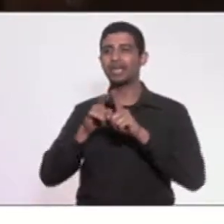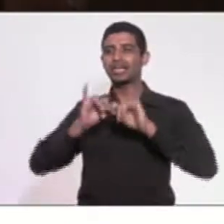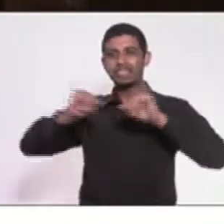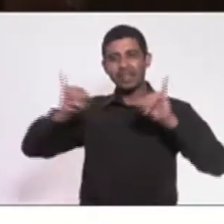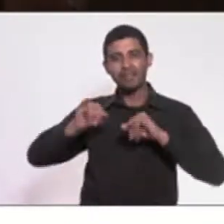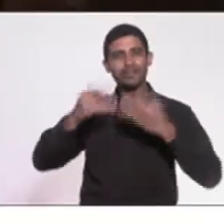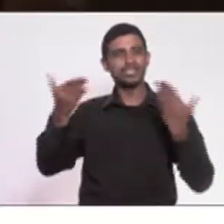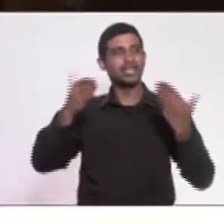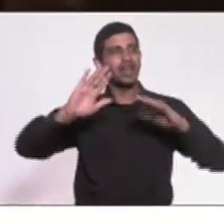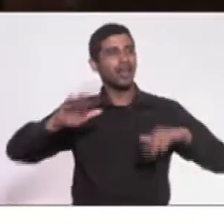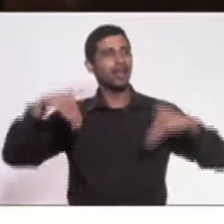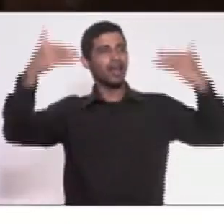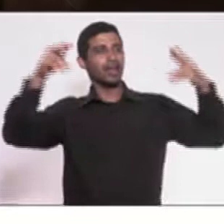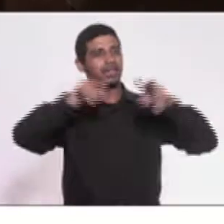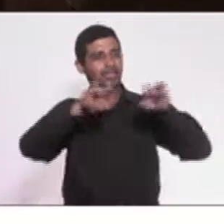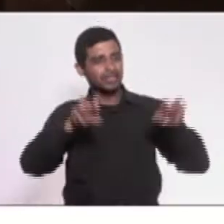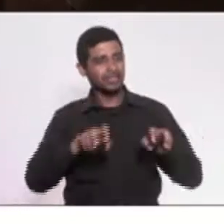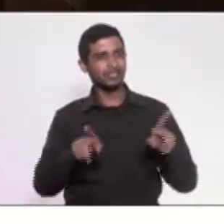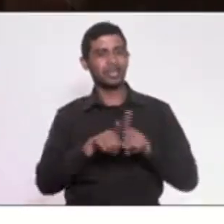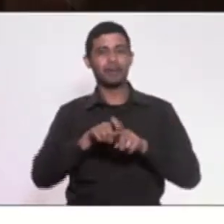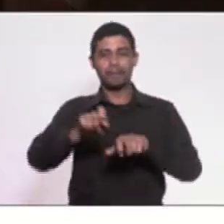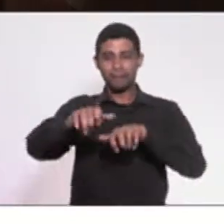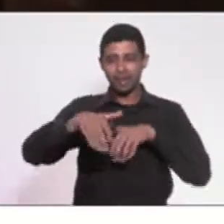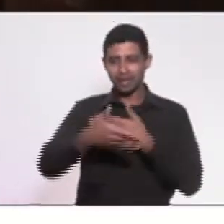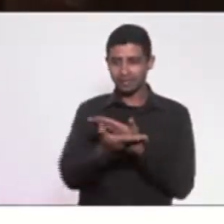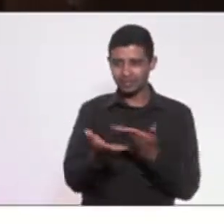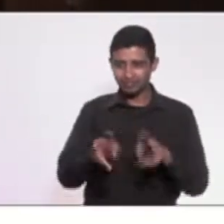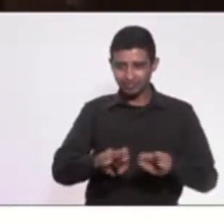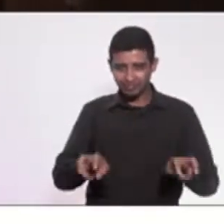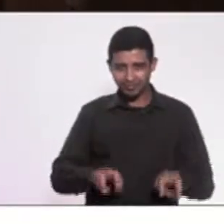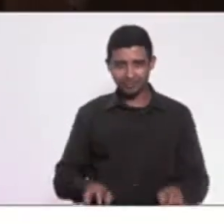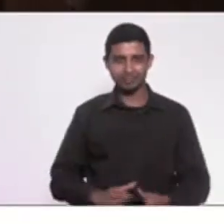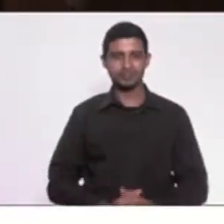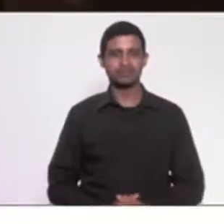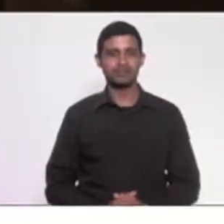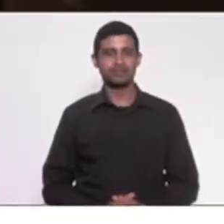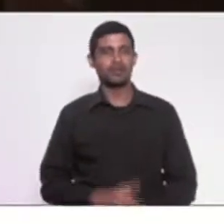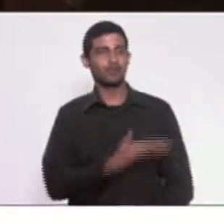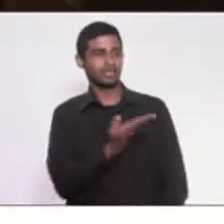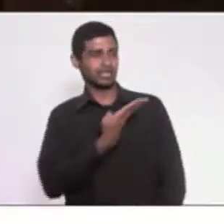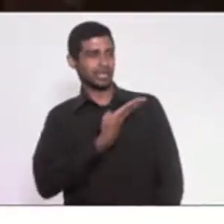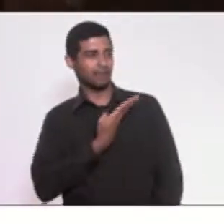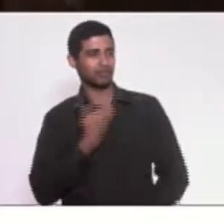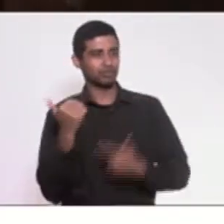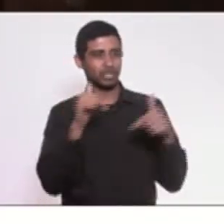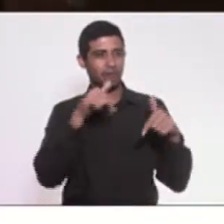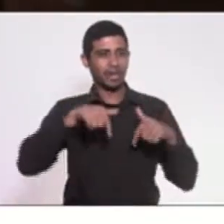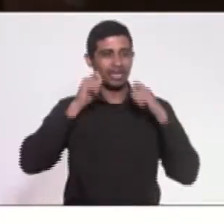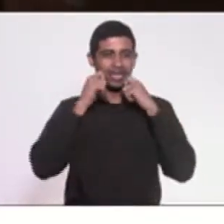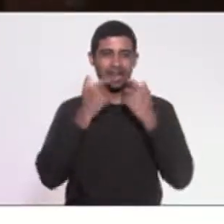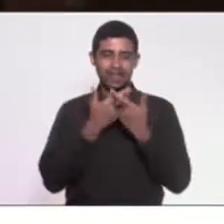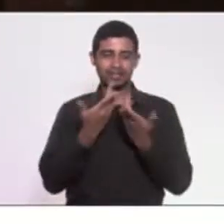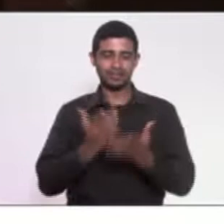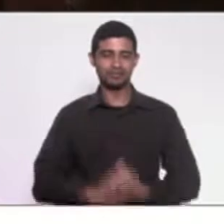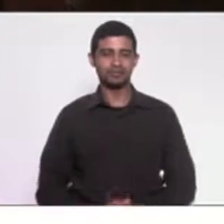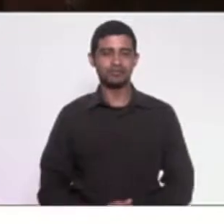nas galerias ainda, do plenário Barbosa Lima Sobrinho, colegas de trabalho aqui da Assembleia Legislativa.